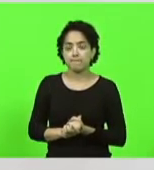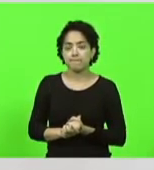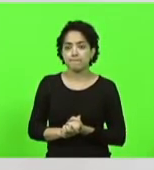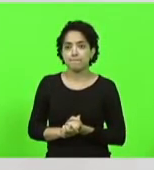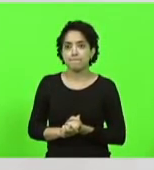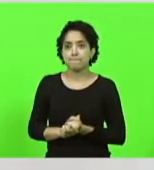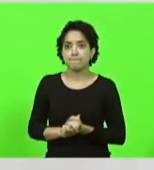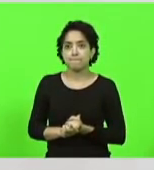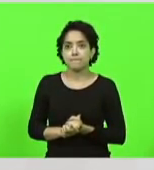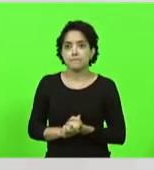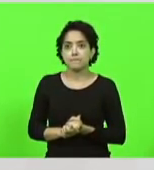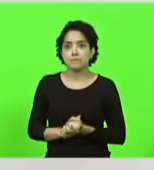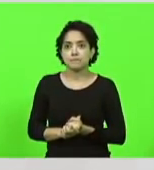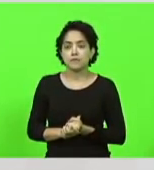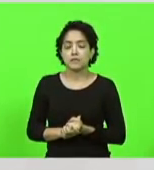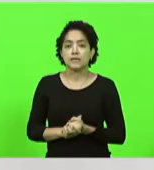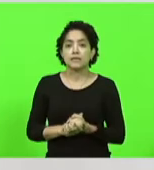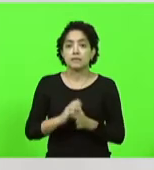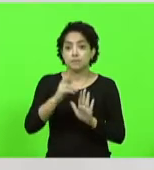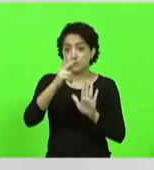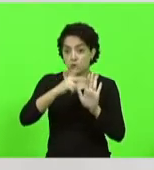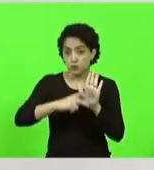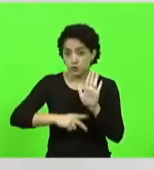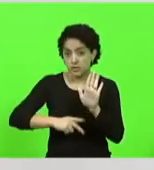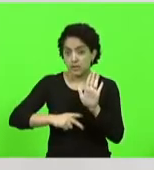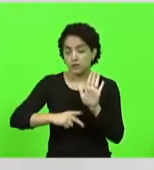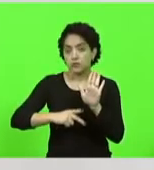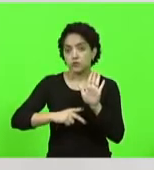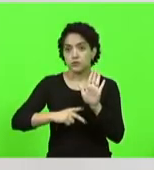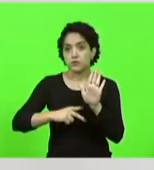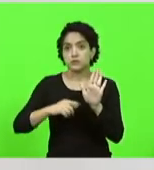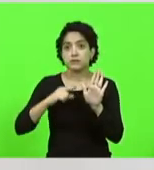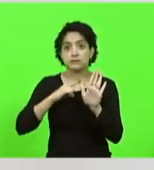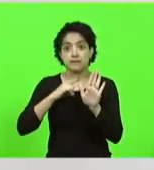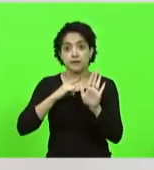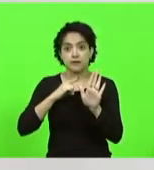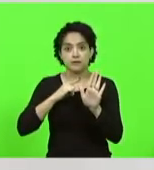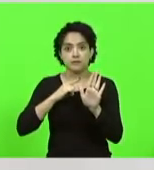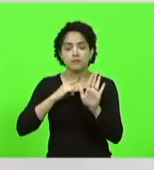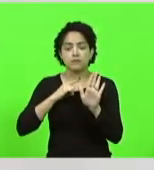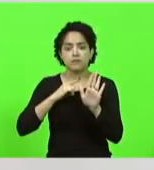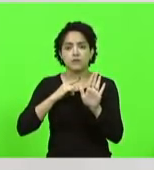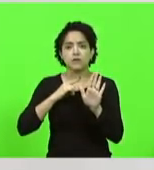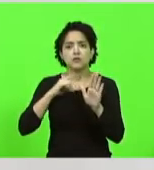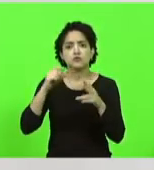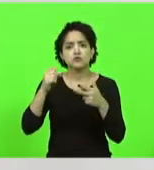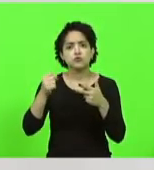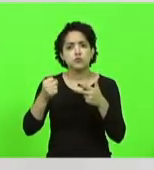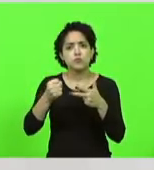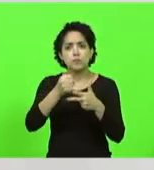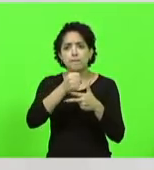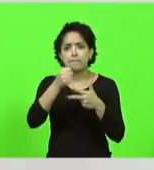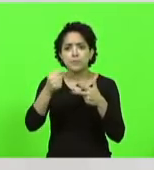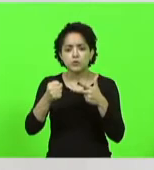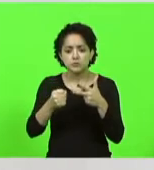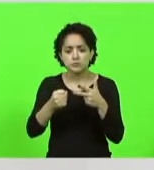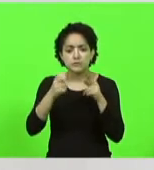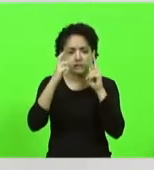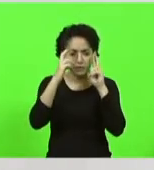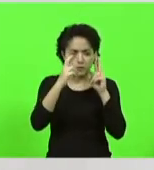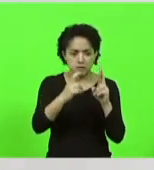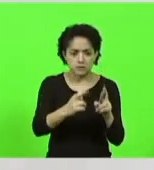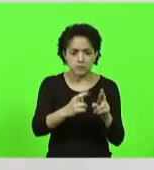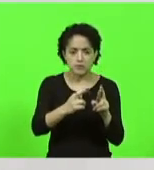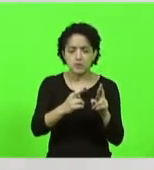nós temos aqui projetos de um poder que eu respeito muito mas como é que esse